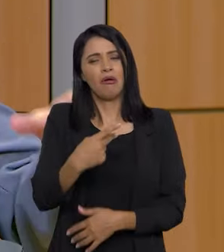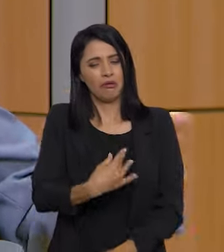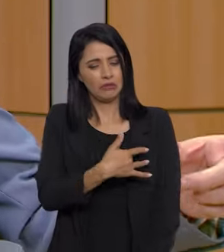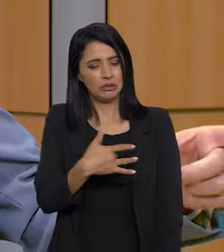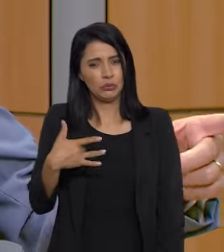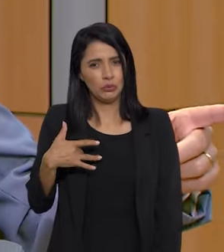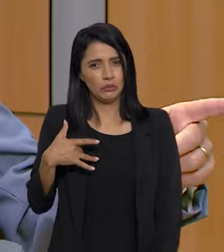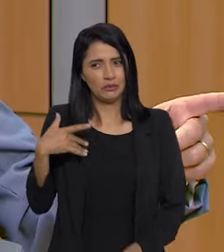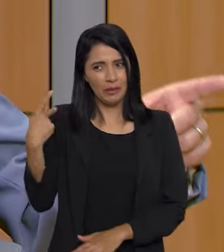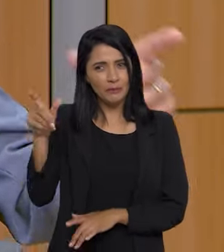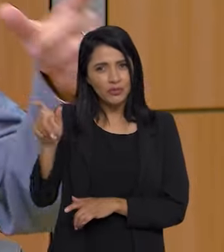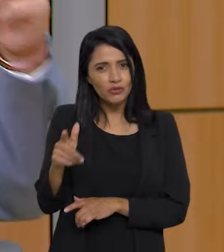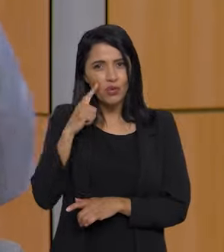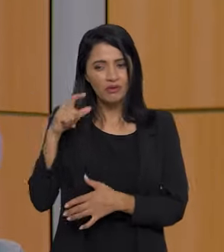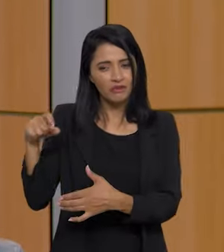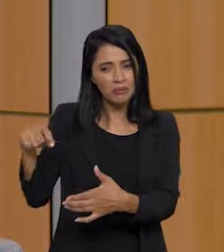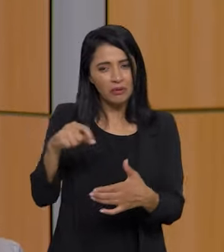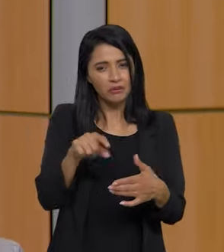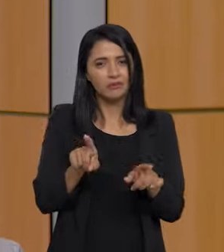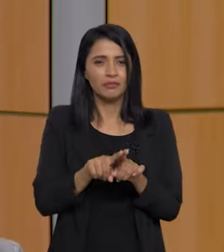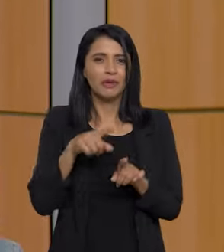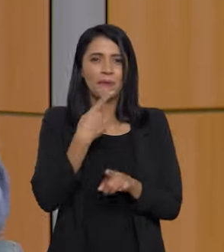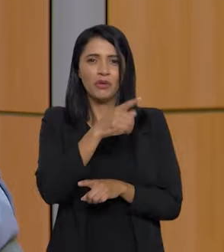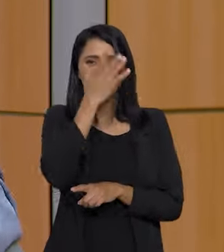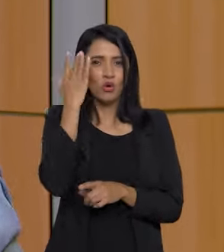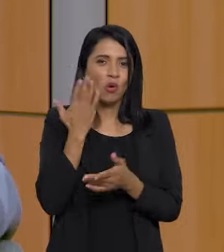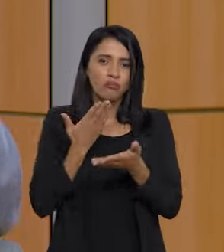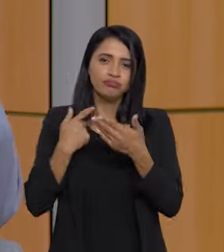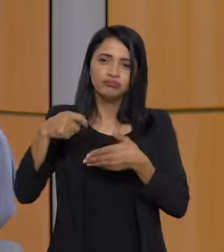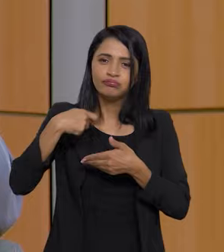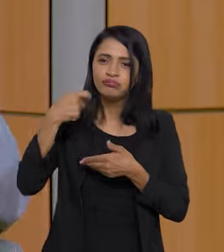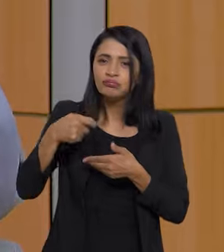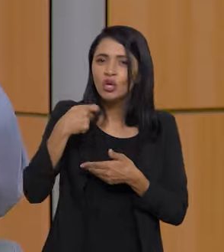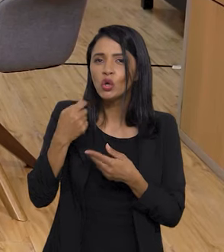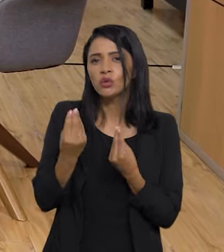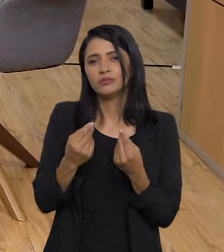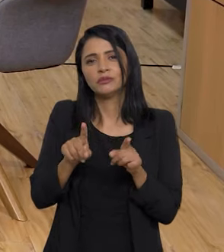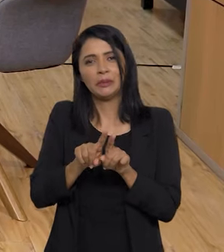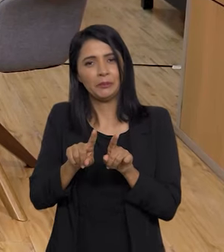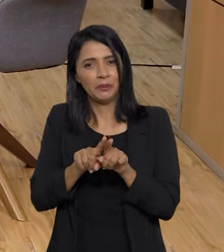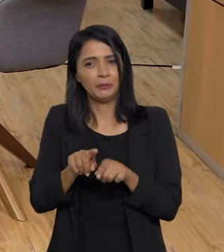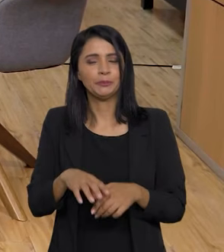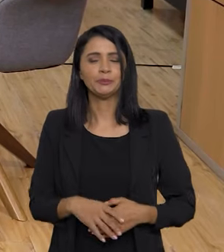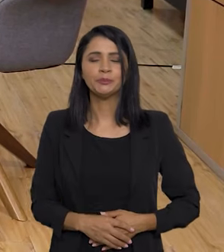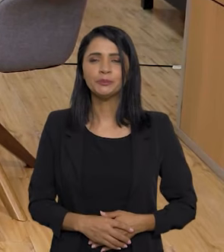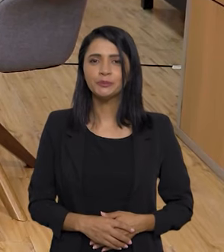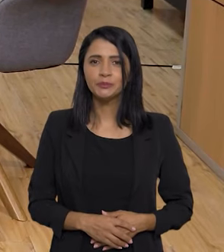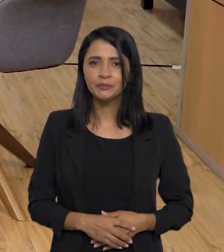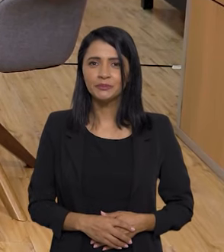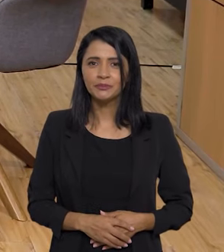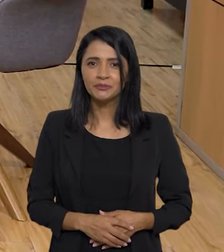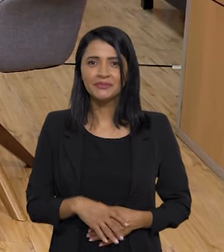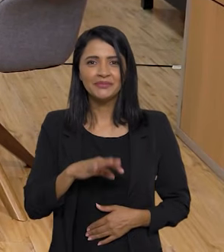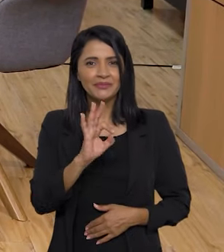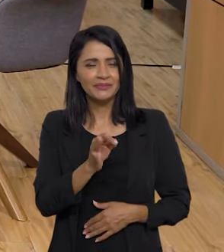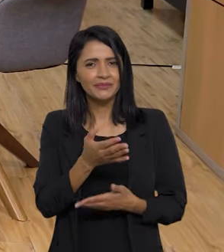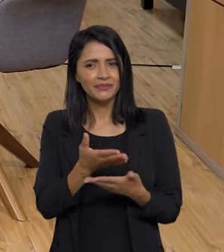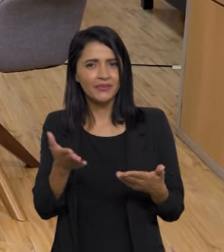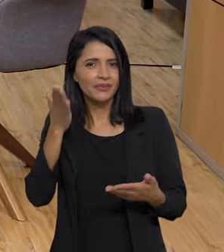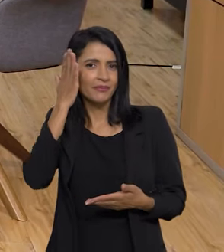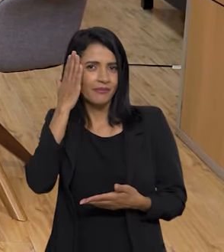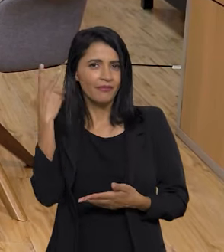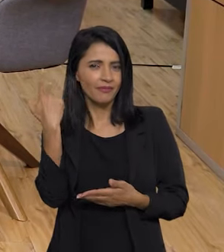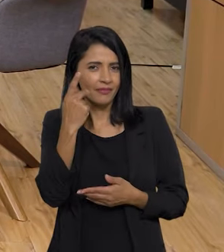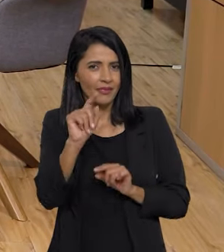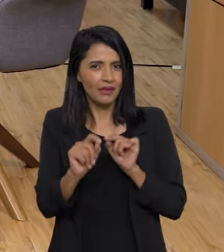maneja os produtos e nem de quem os alimenta com eles. Certo. A